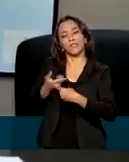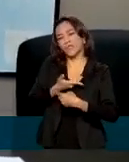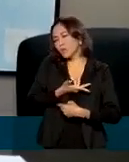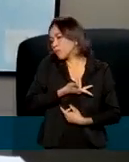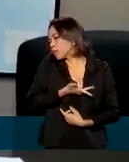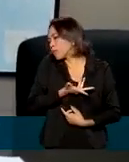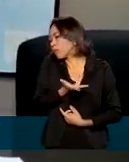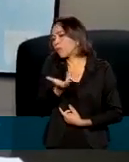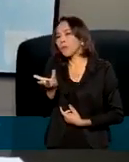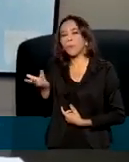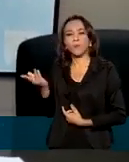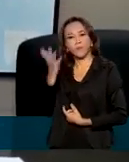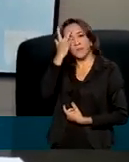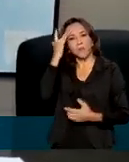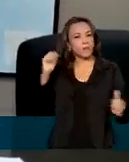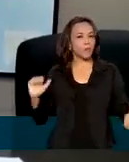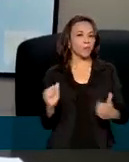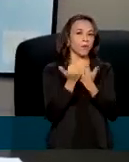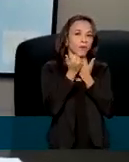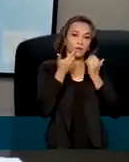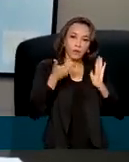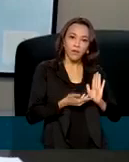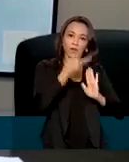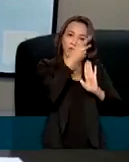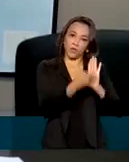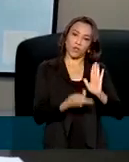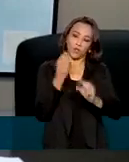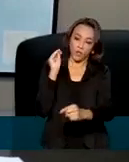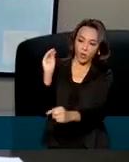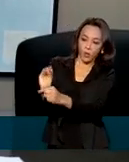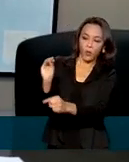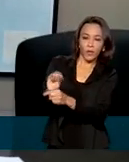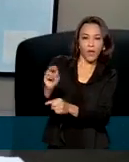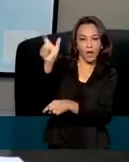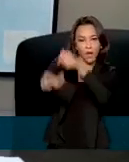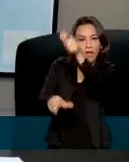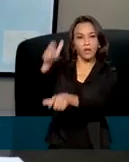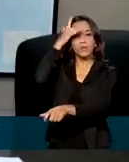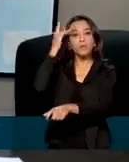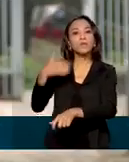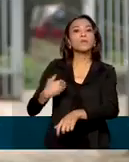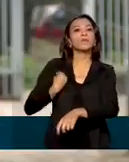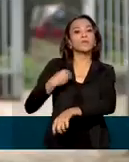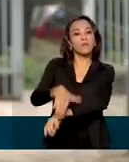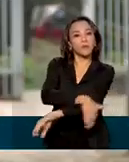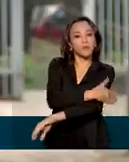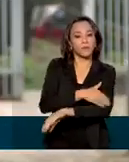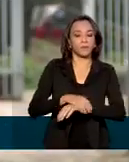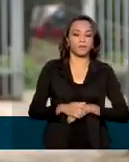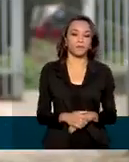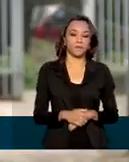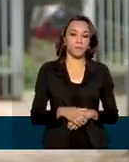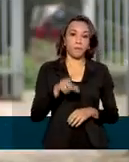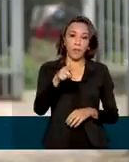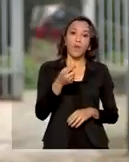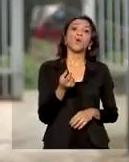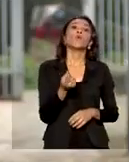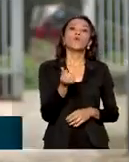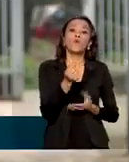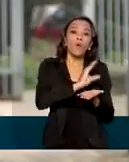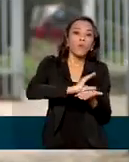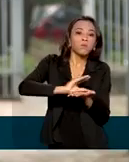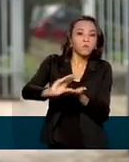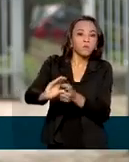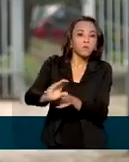todos engajados nesse grande projeto de proteção integral das pessoas em situação de rua. O investimento inicial é de mais de